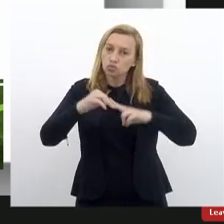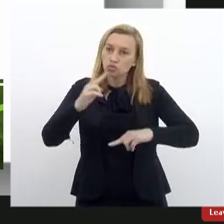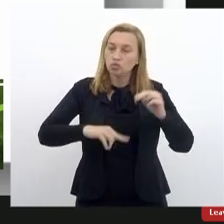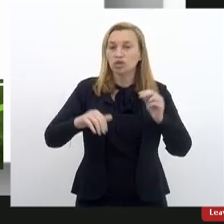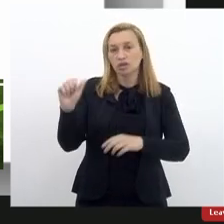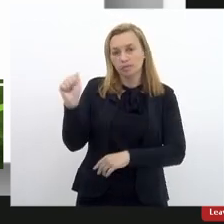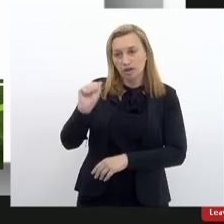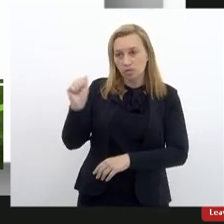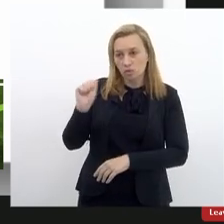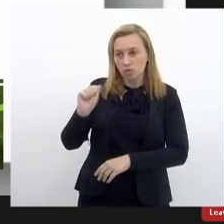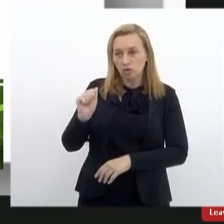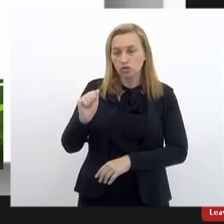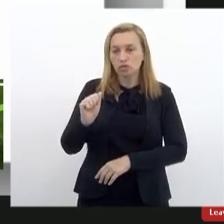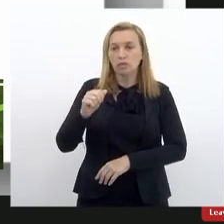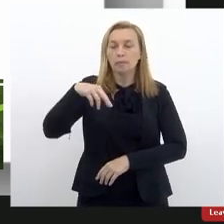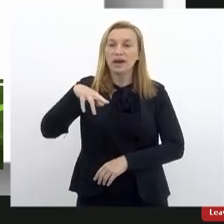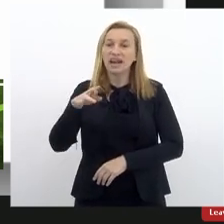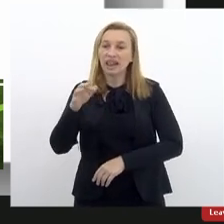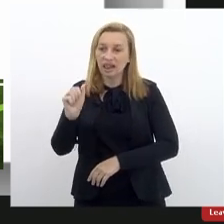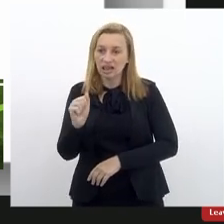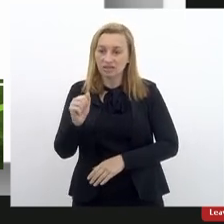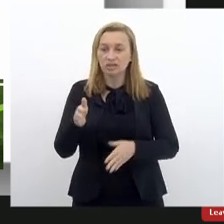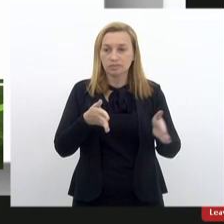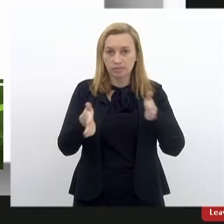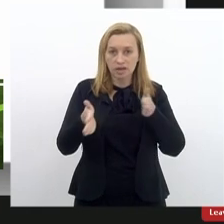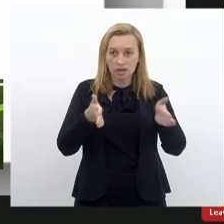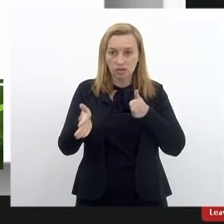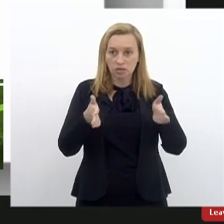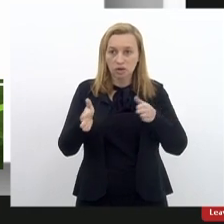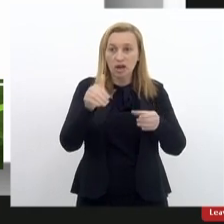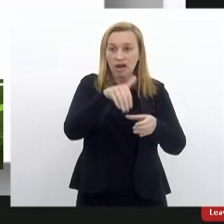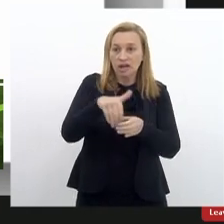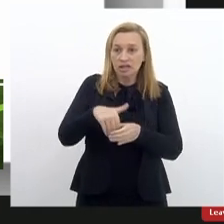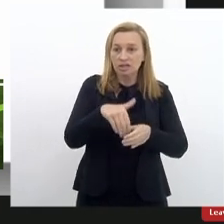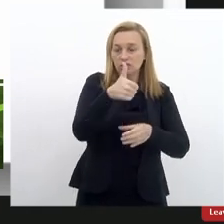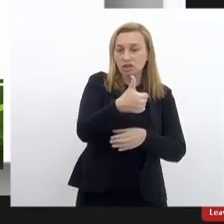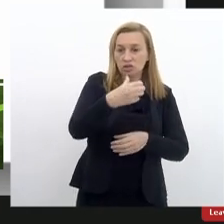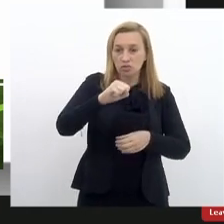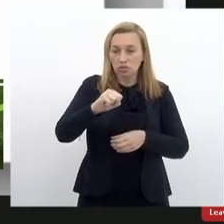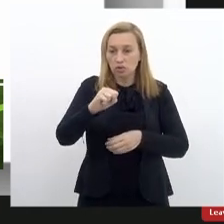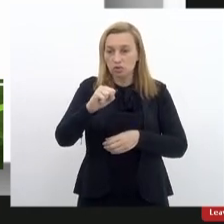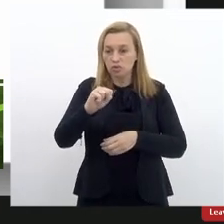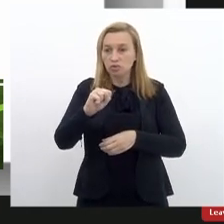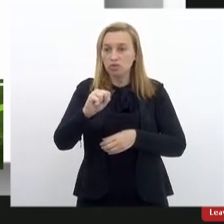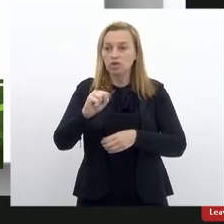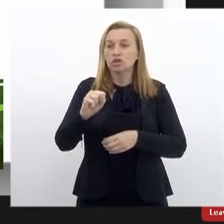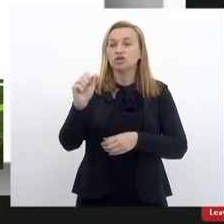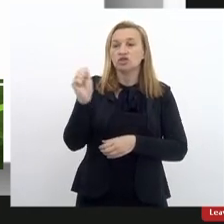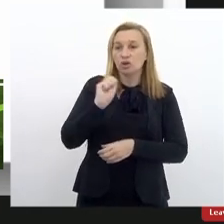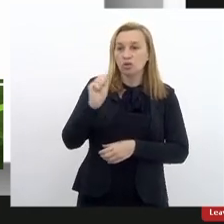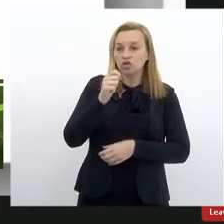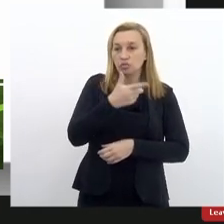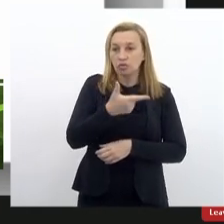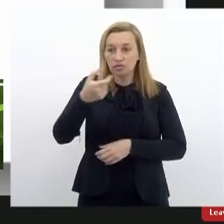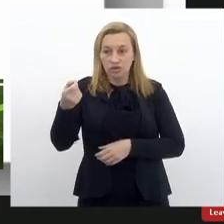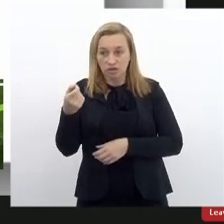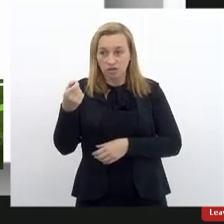presidente, durante esse período. A eleição ocorre no dia 18 de agosto de 2020,